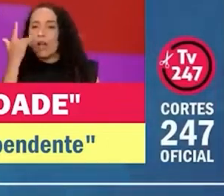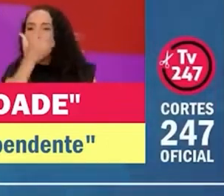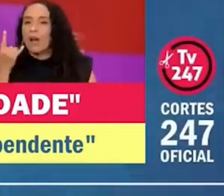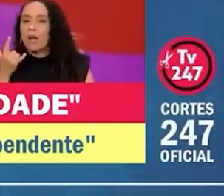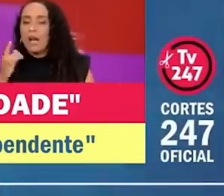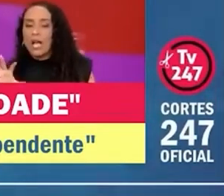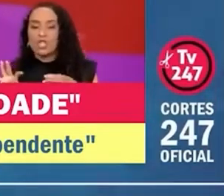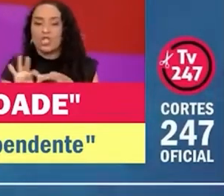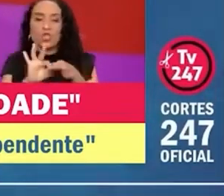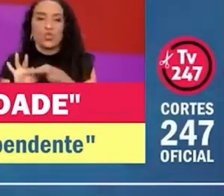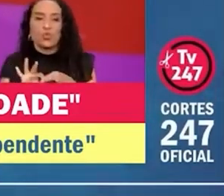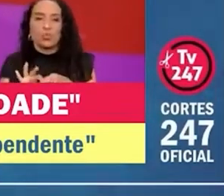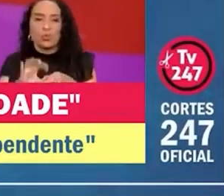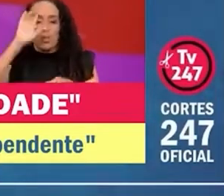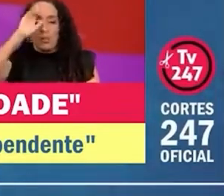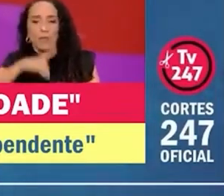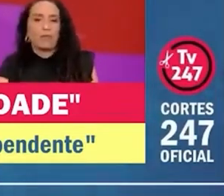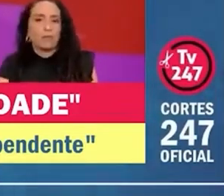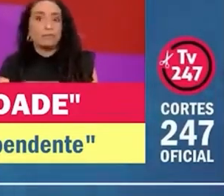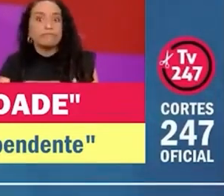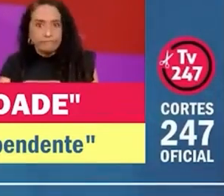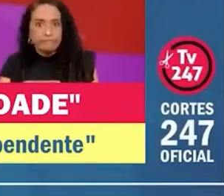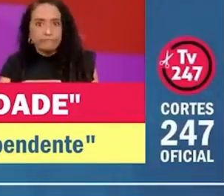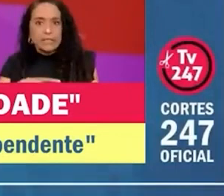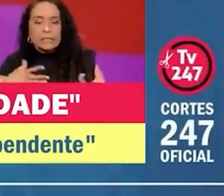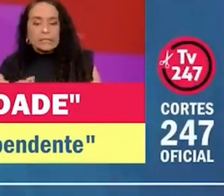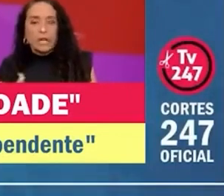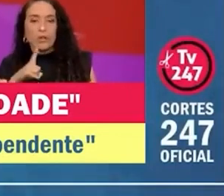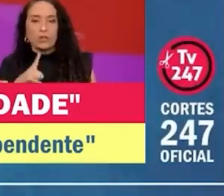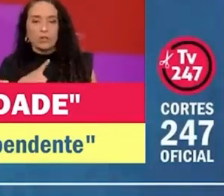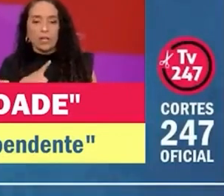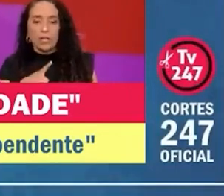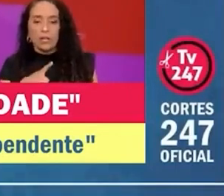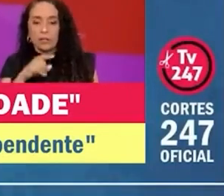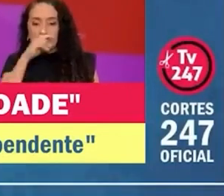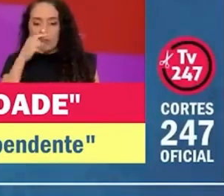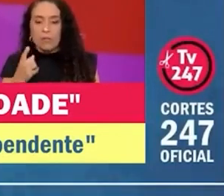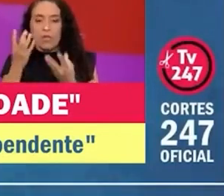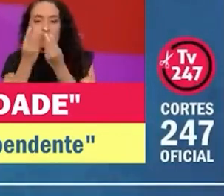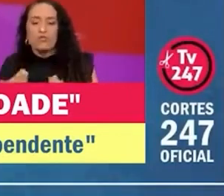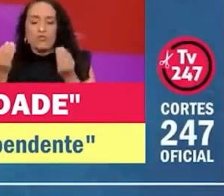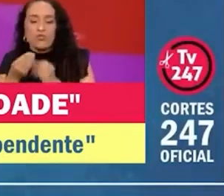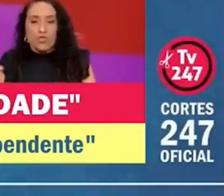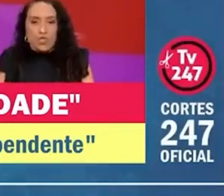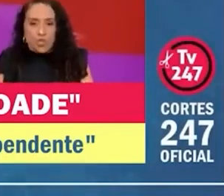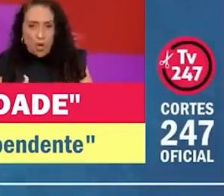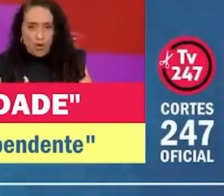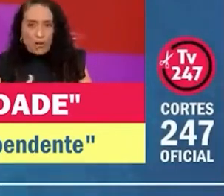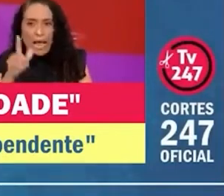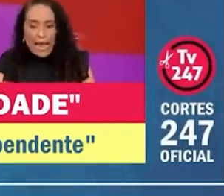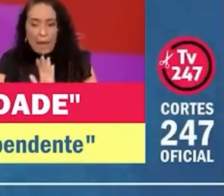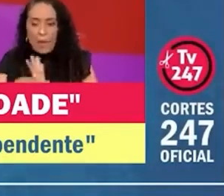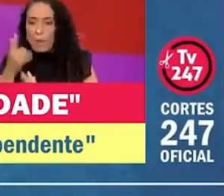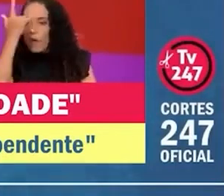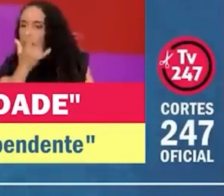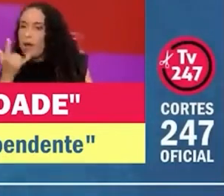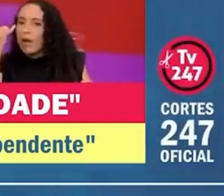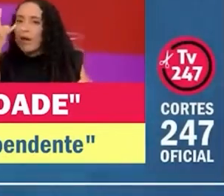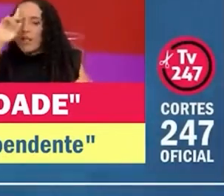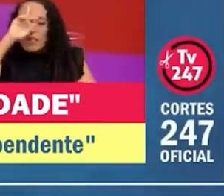inseparável da depressão. Então, você tem uma subjetividade nova que é narcisista,